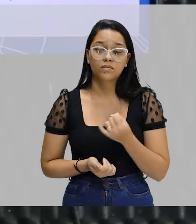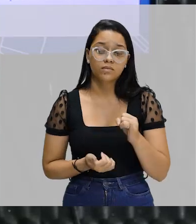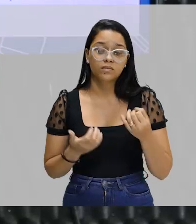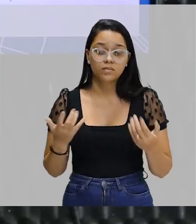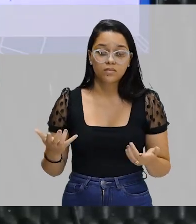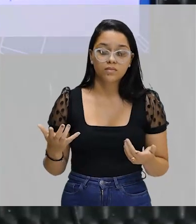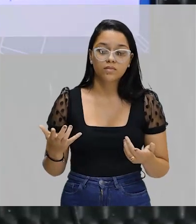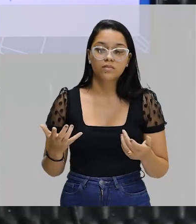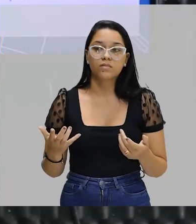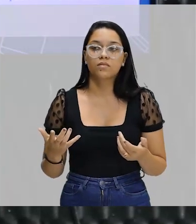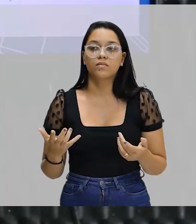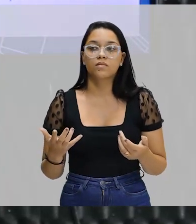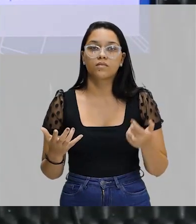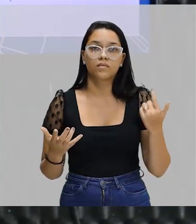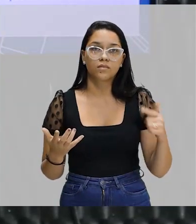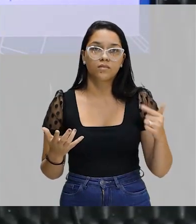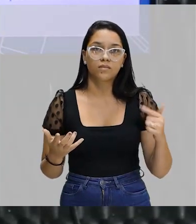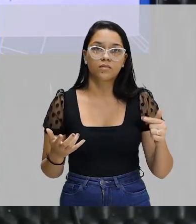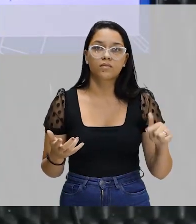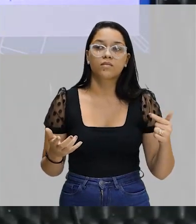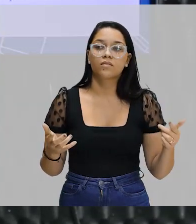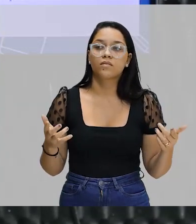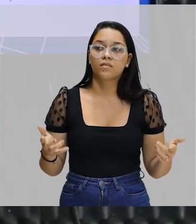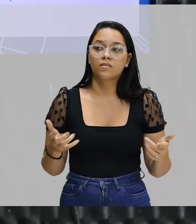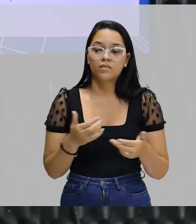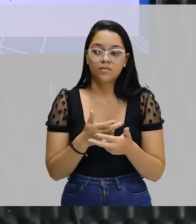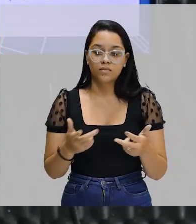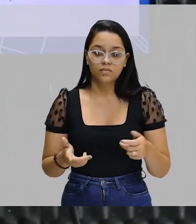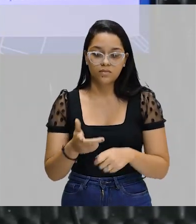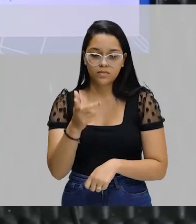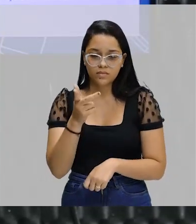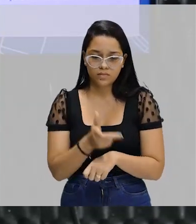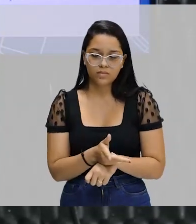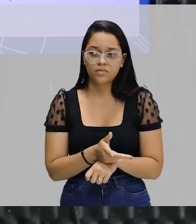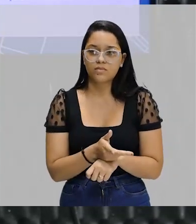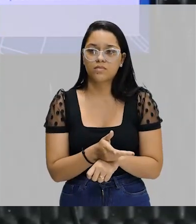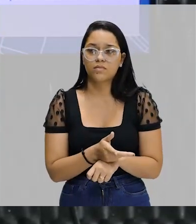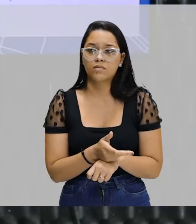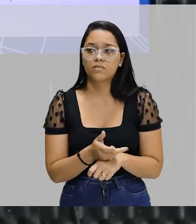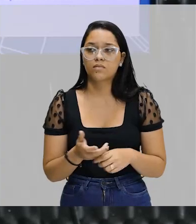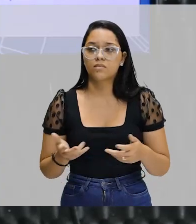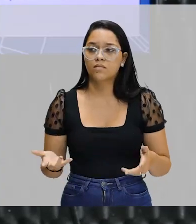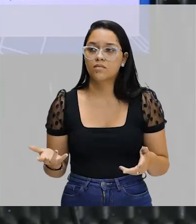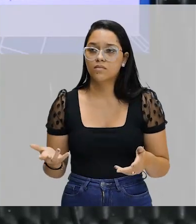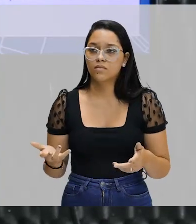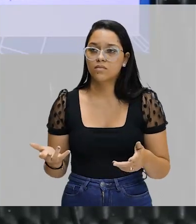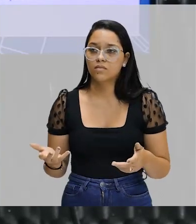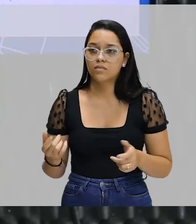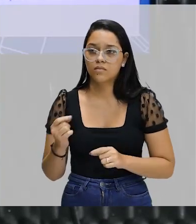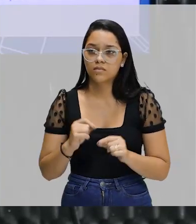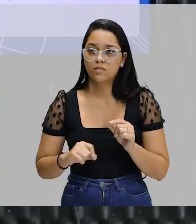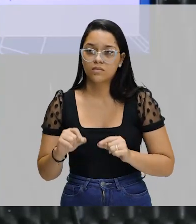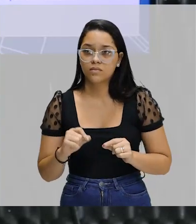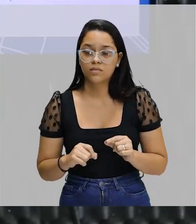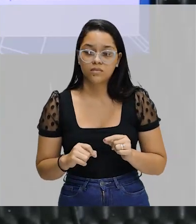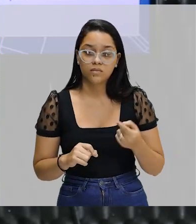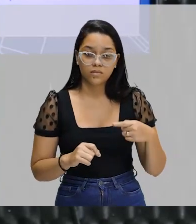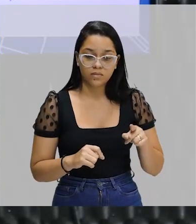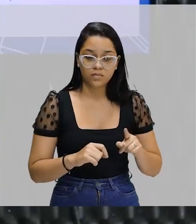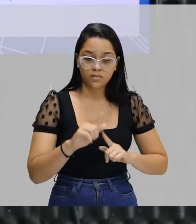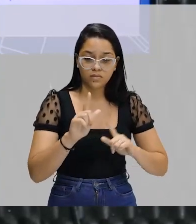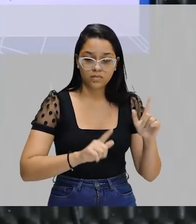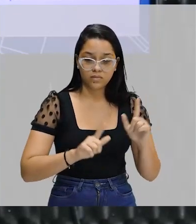não tenho esses vídeos, né? Eles estavam na rede e vão para a TV,